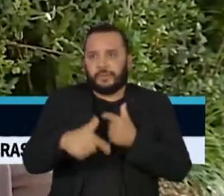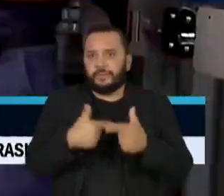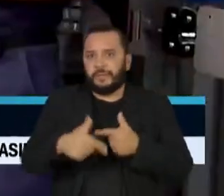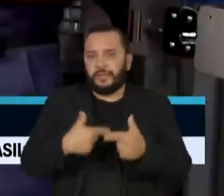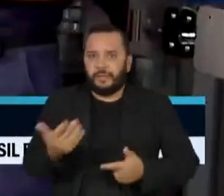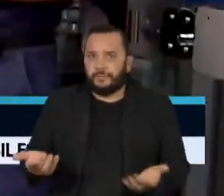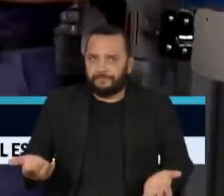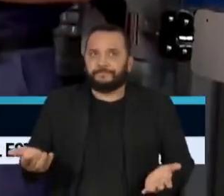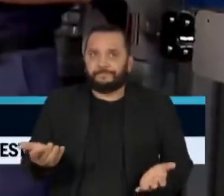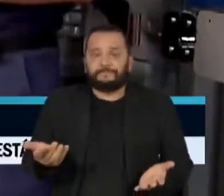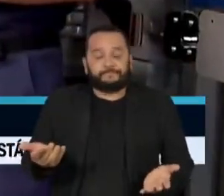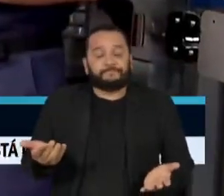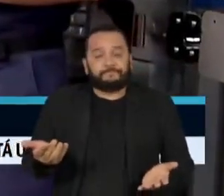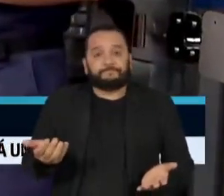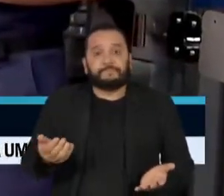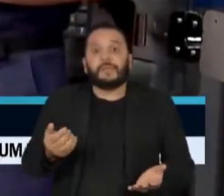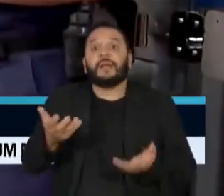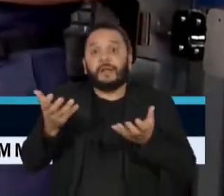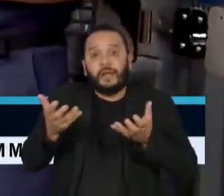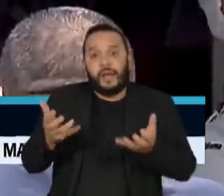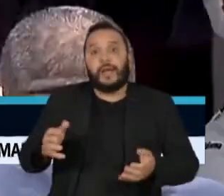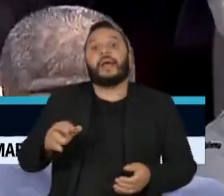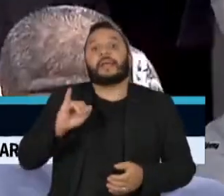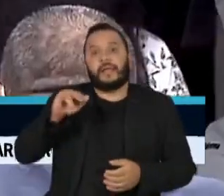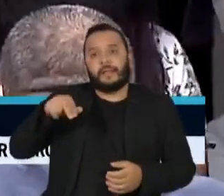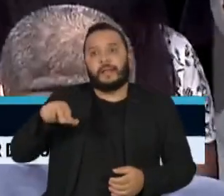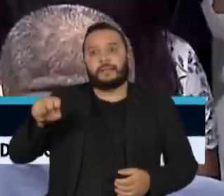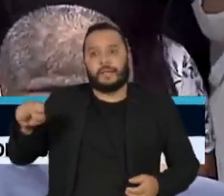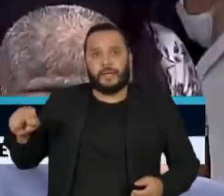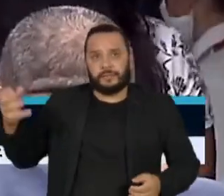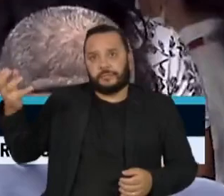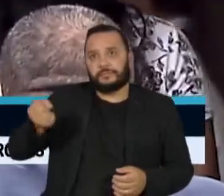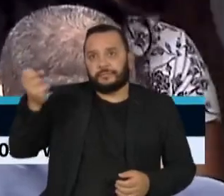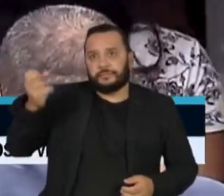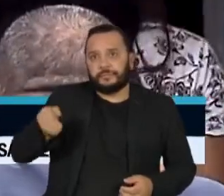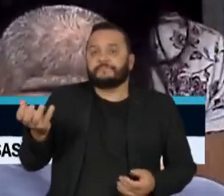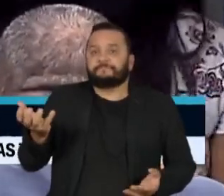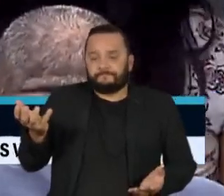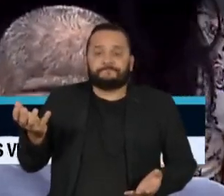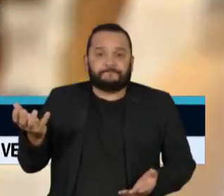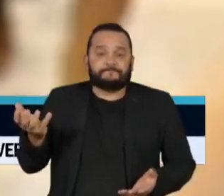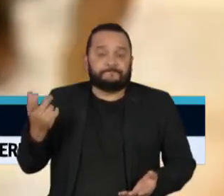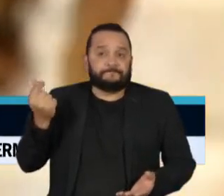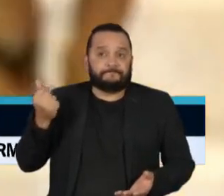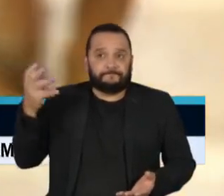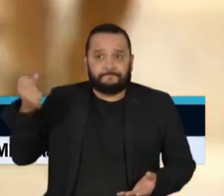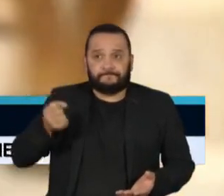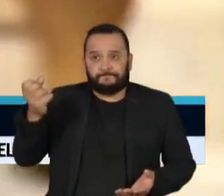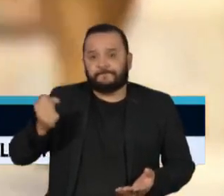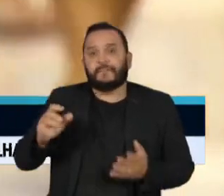e elas então vão buscar o que? O benefício assistencial. Então, essa fila dos benefícios assistenciais também é muito grande. Obrigado.